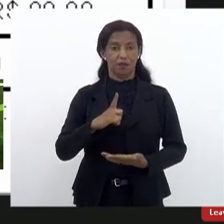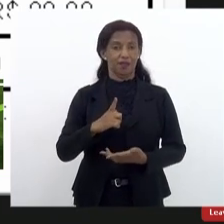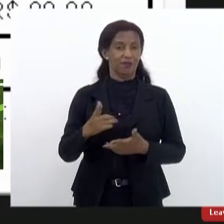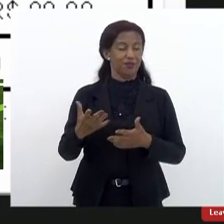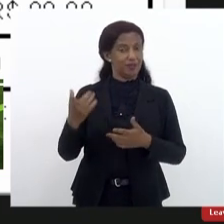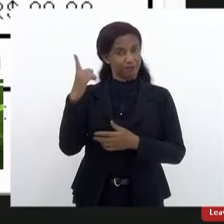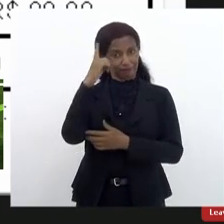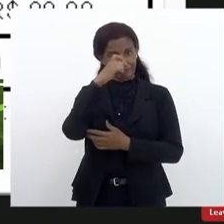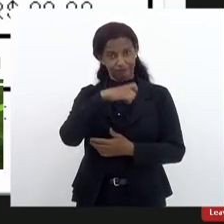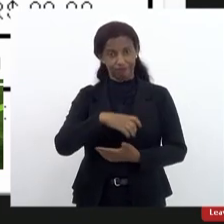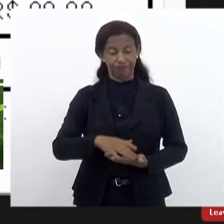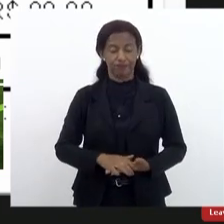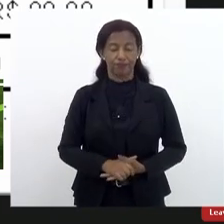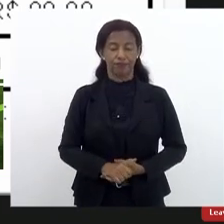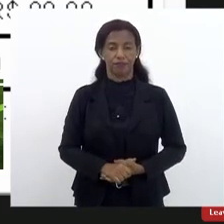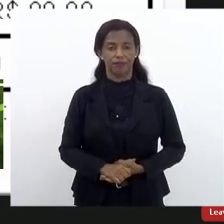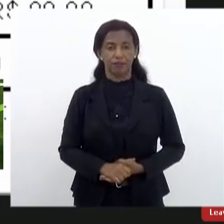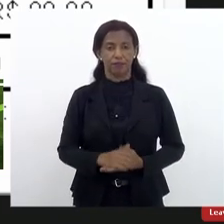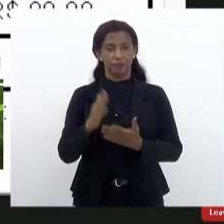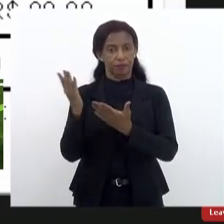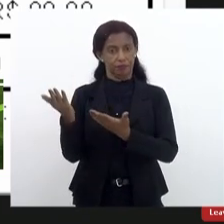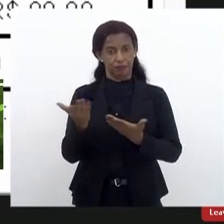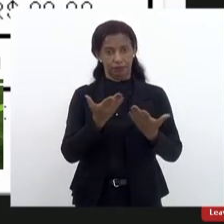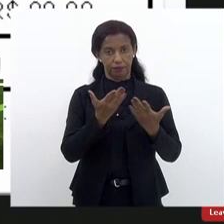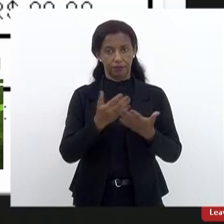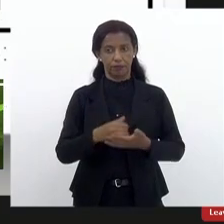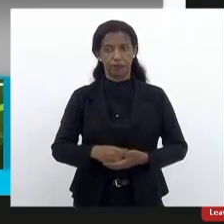comprometida. Pode passar, por gentileza.